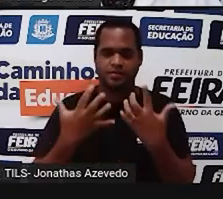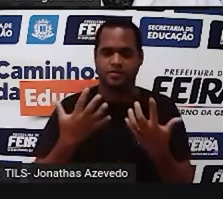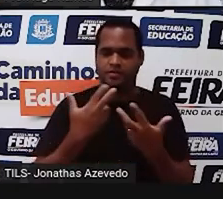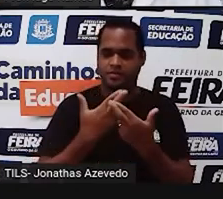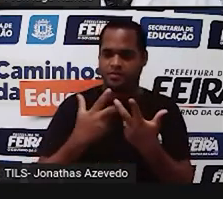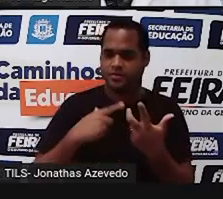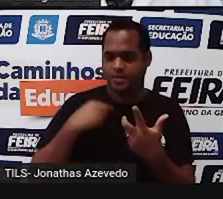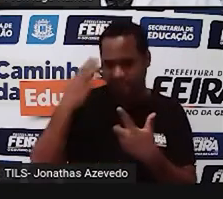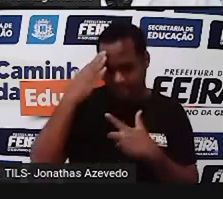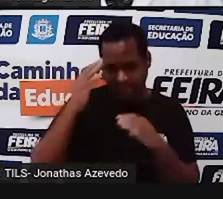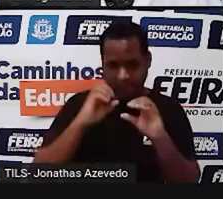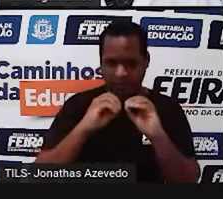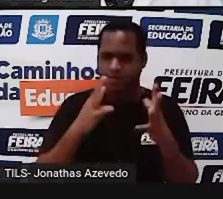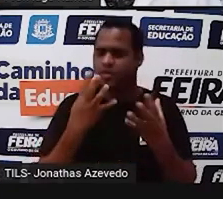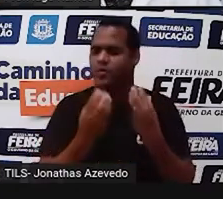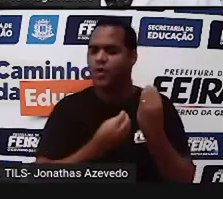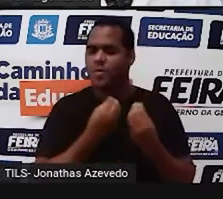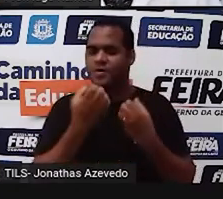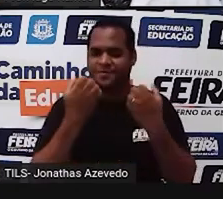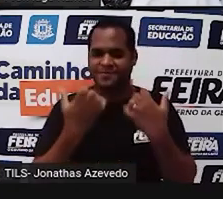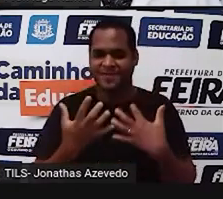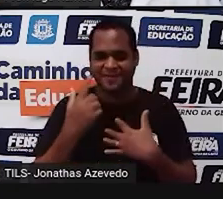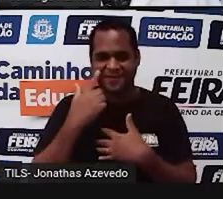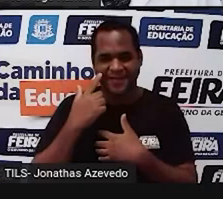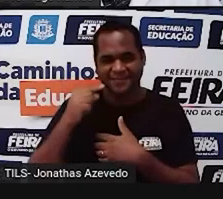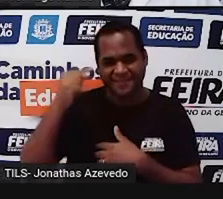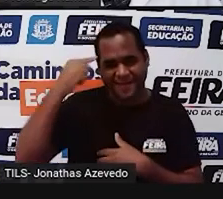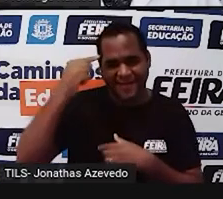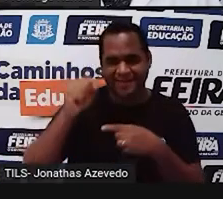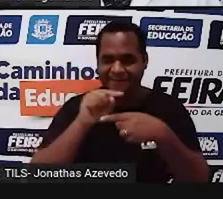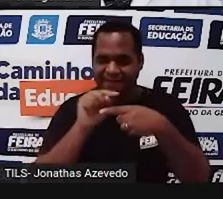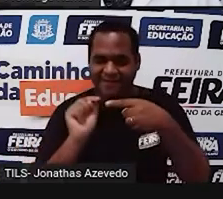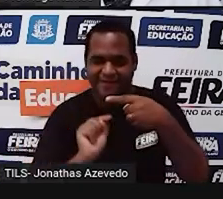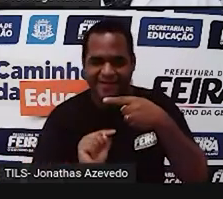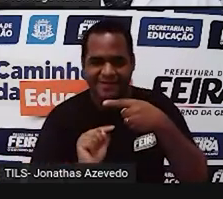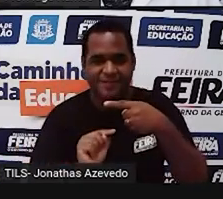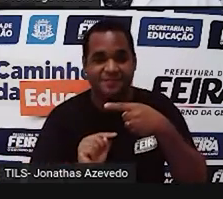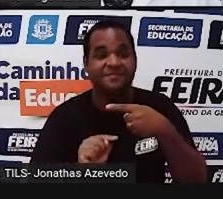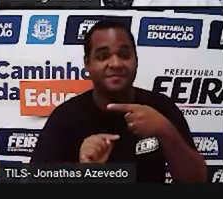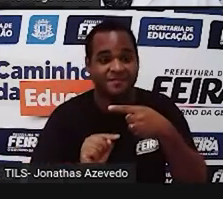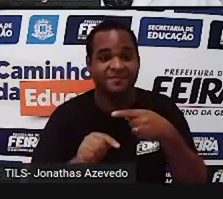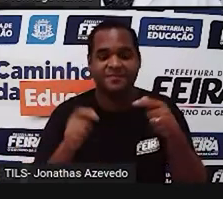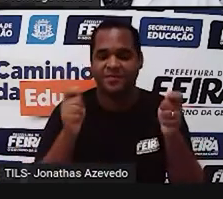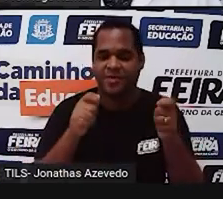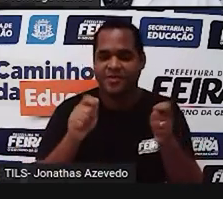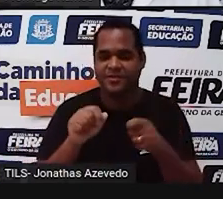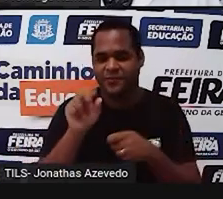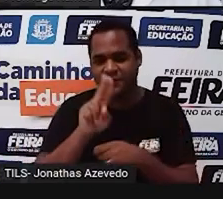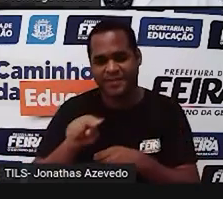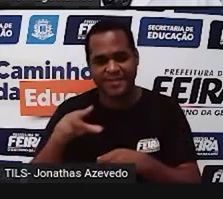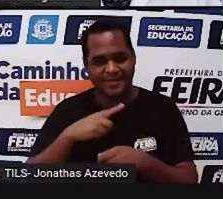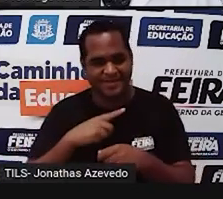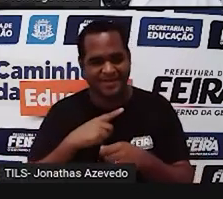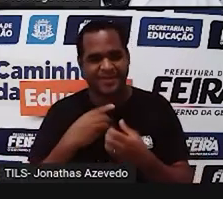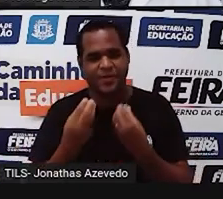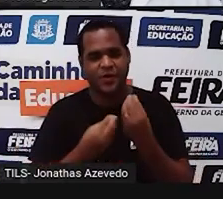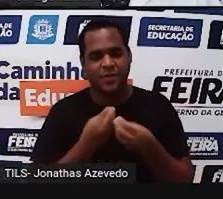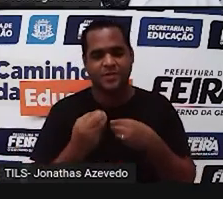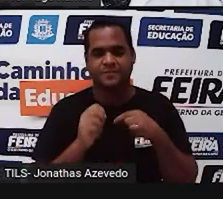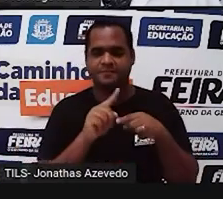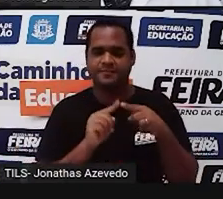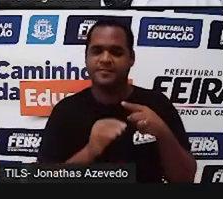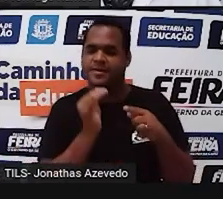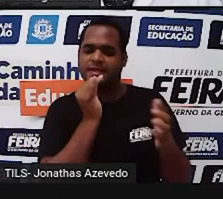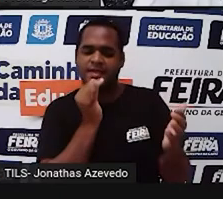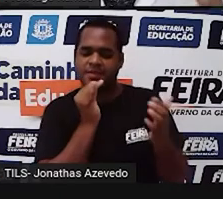entender, existe a forma fracionária, que é a forma usando fração. Tá? Então, por